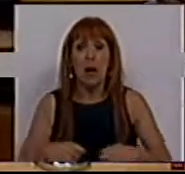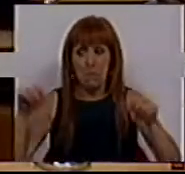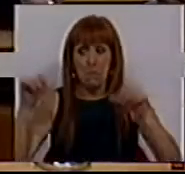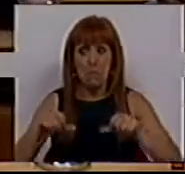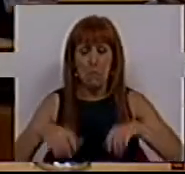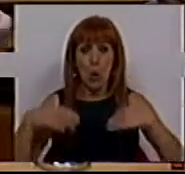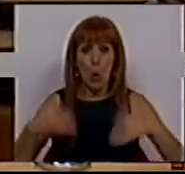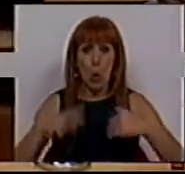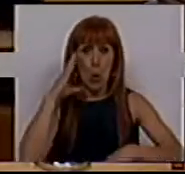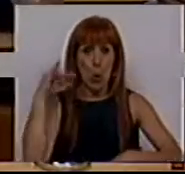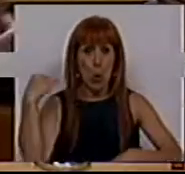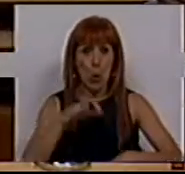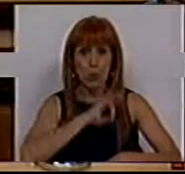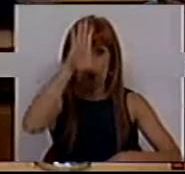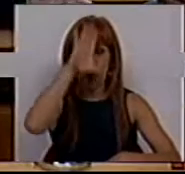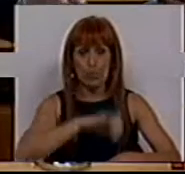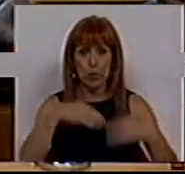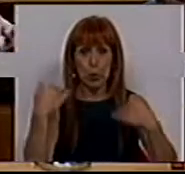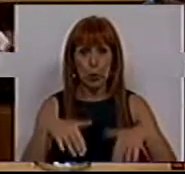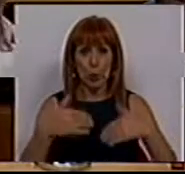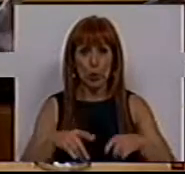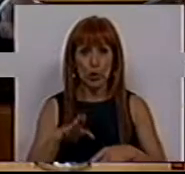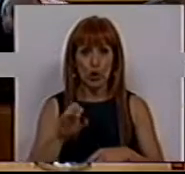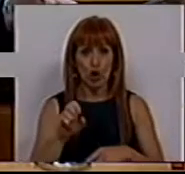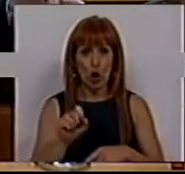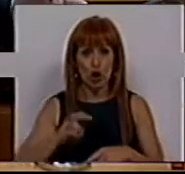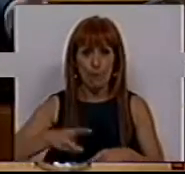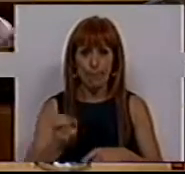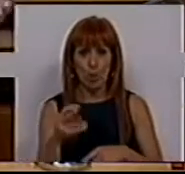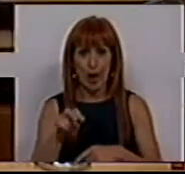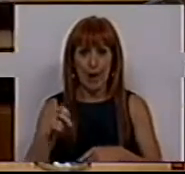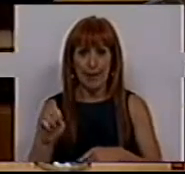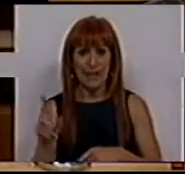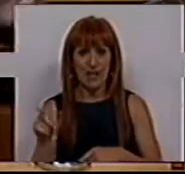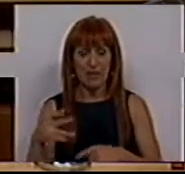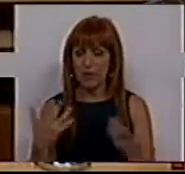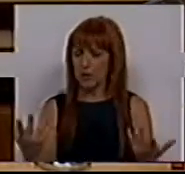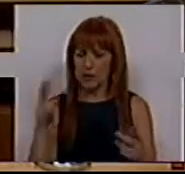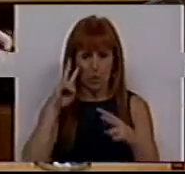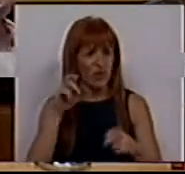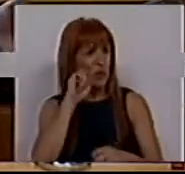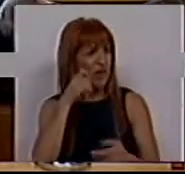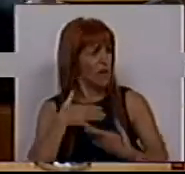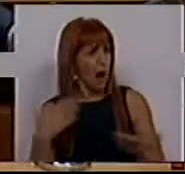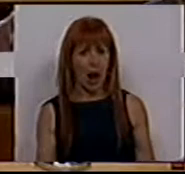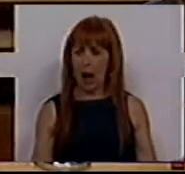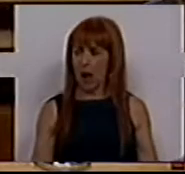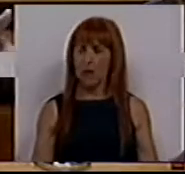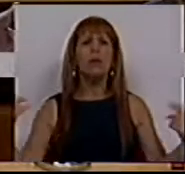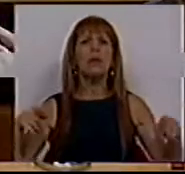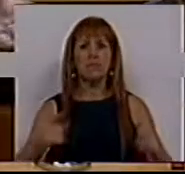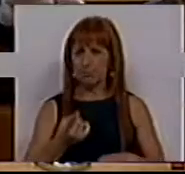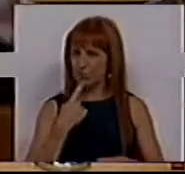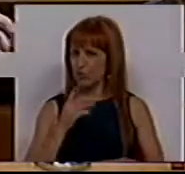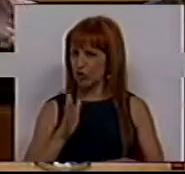lençóis, em grande embaraço, o Sr. Ministro Jorge Moreira da Silva, que aqui não encontrou defensores, mas que